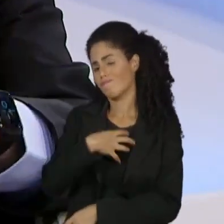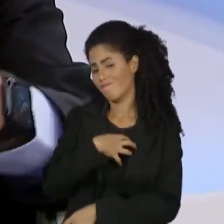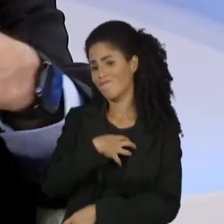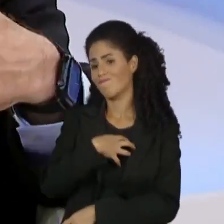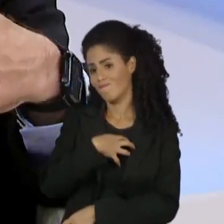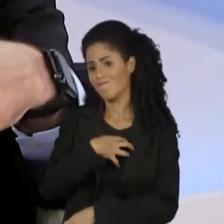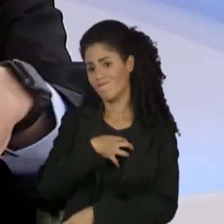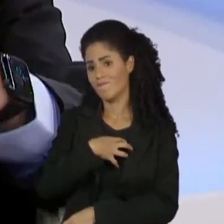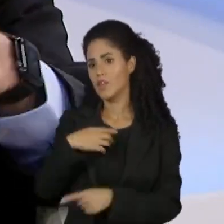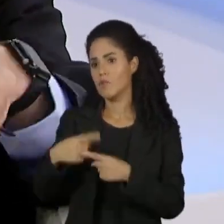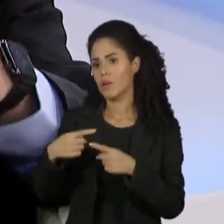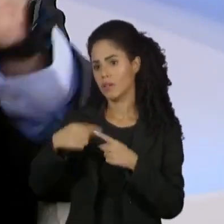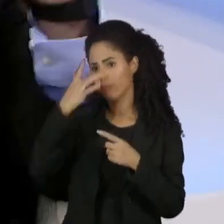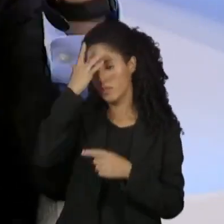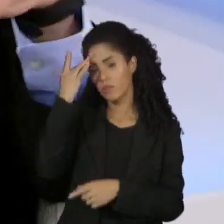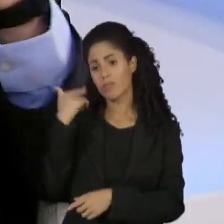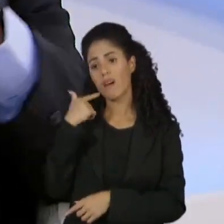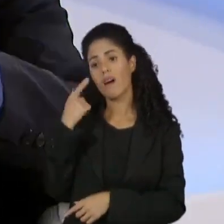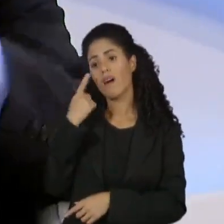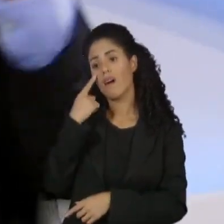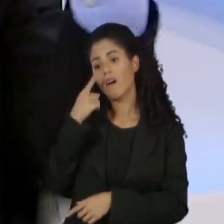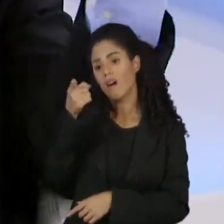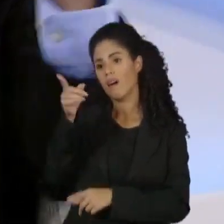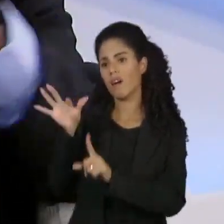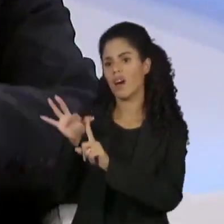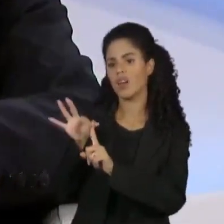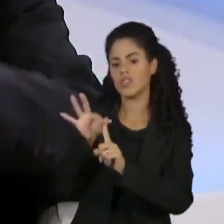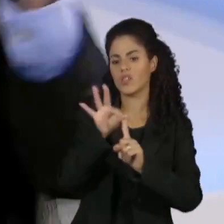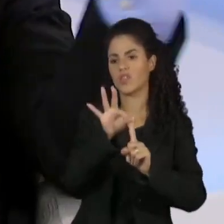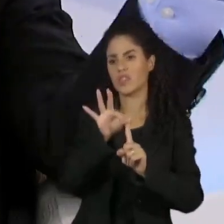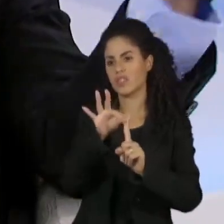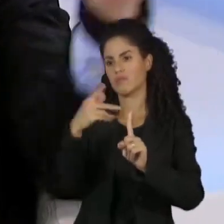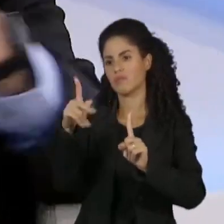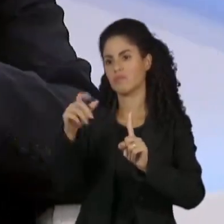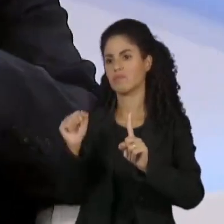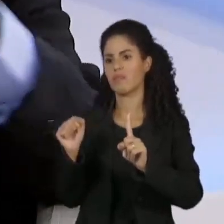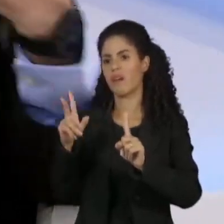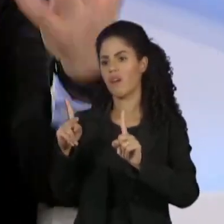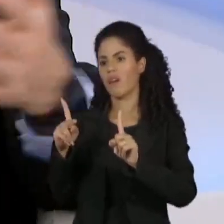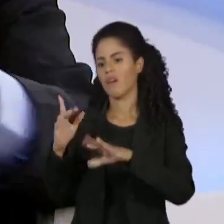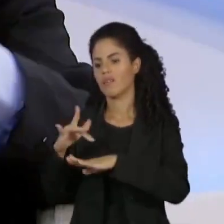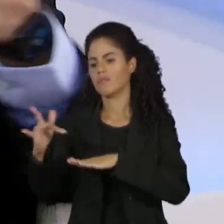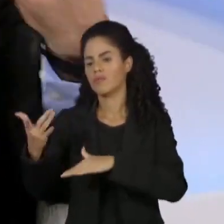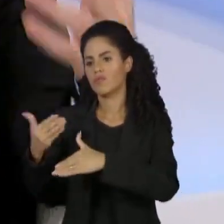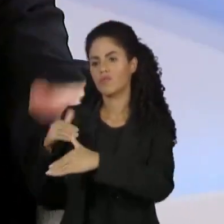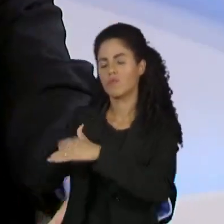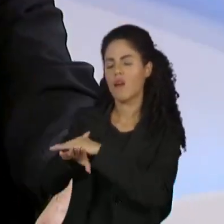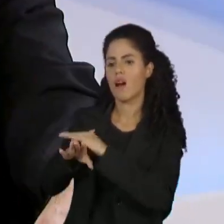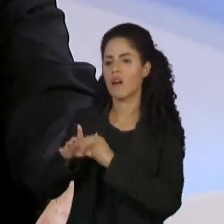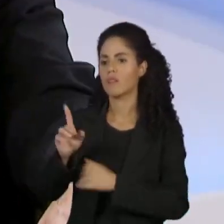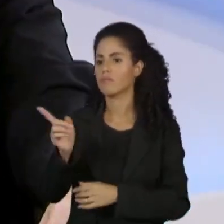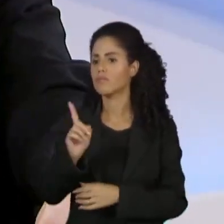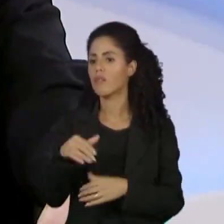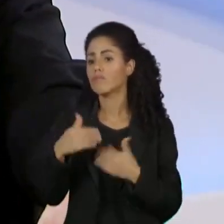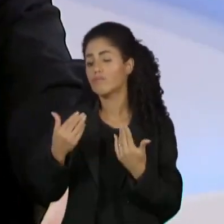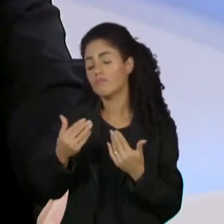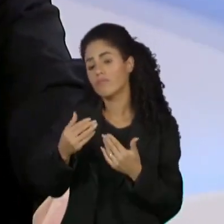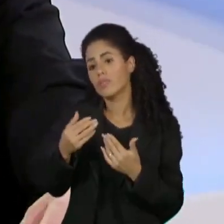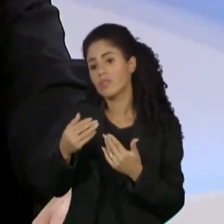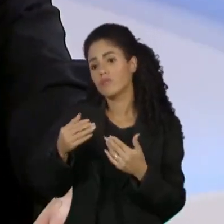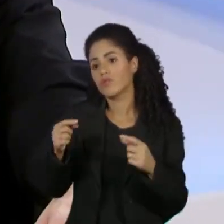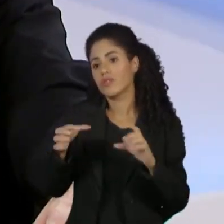também quando alguém diz, olha, a tua indicação tem a ver com tesouro, acho que isso tem a ver com esse